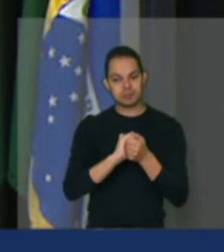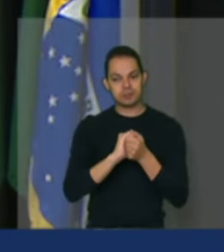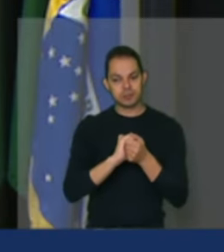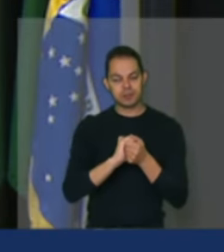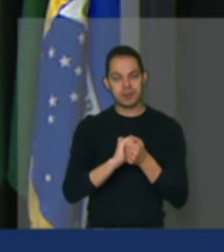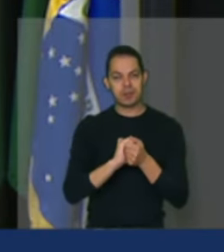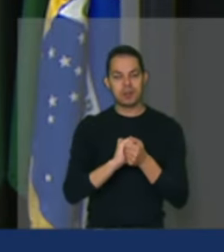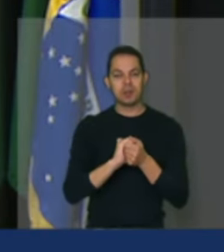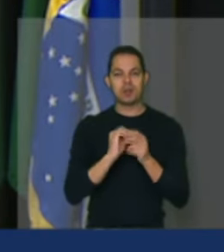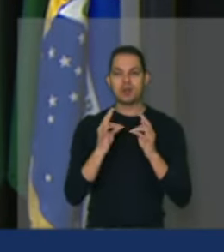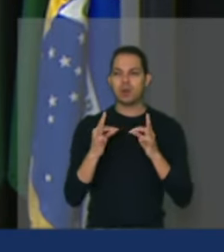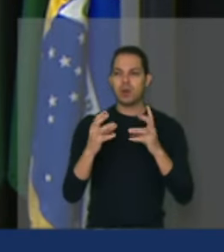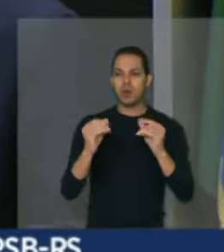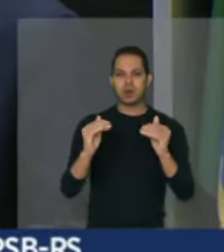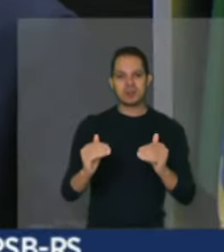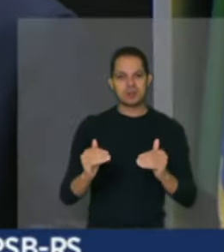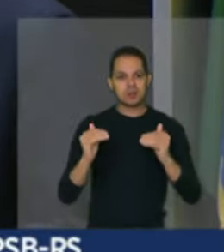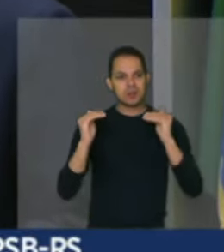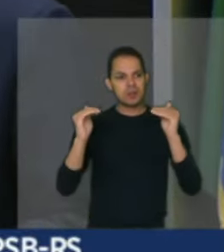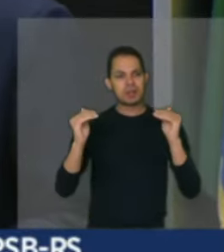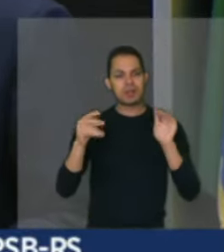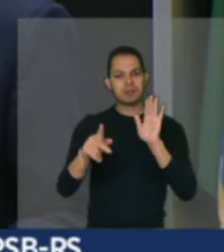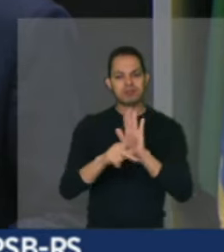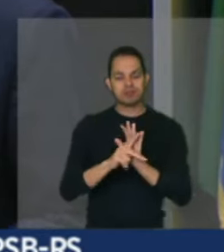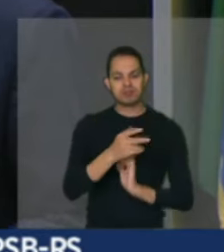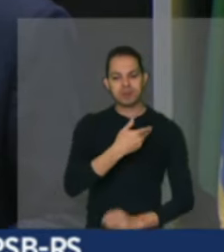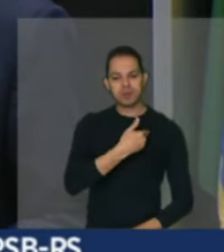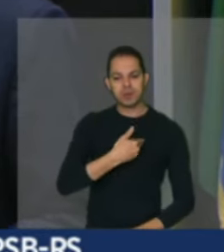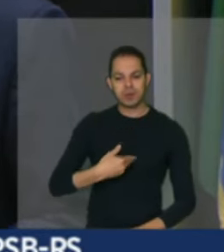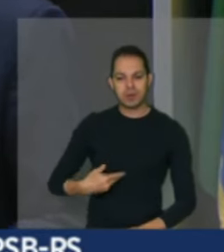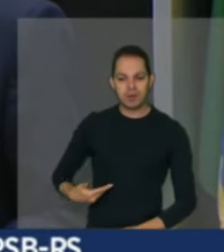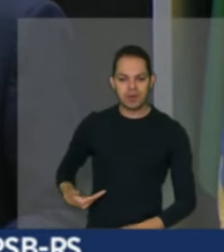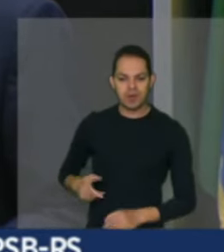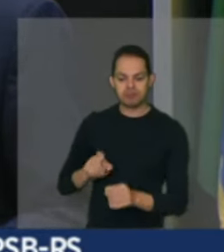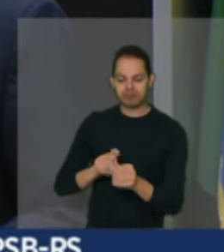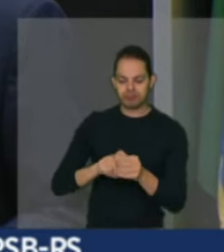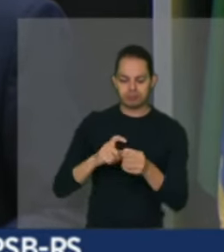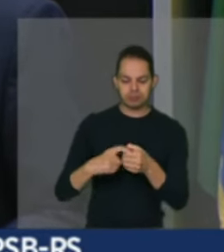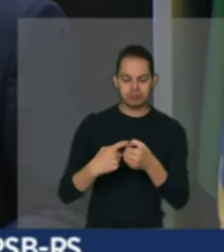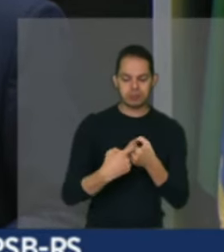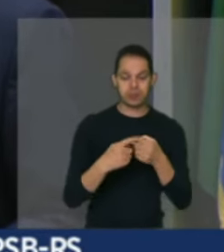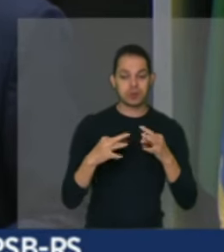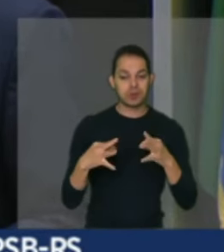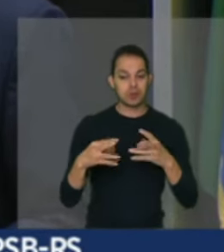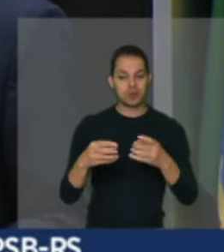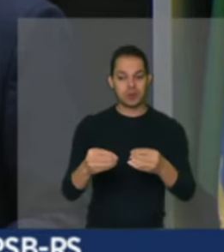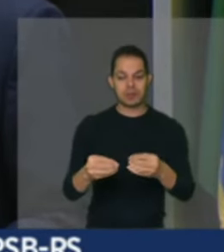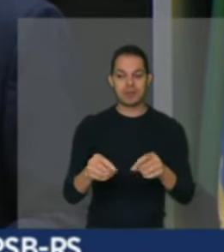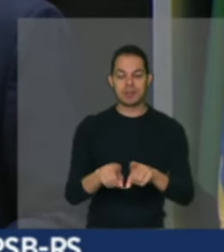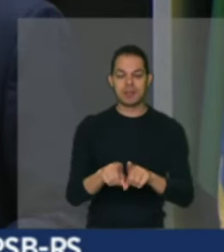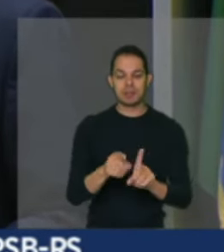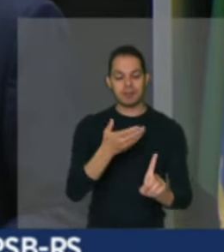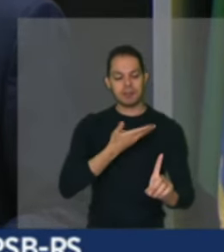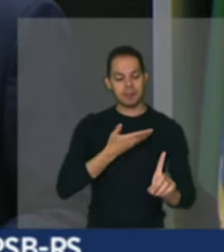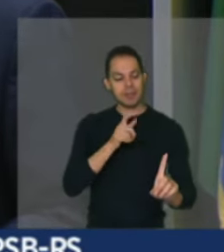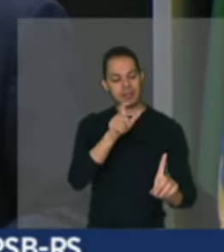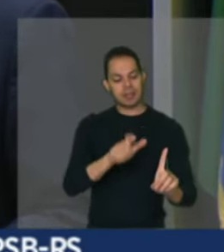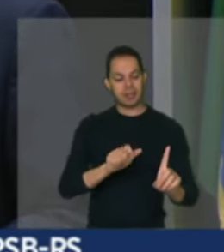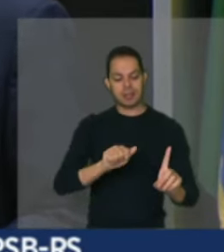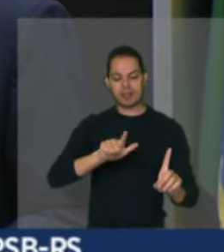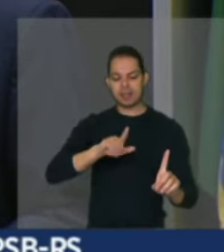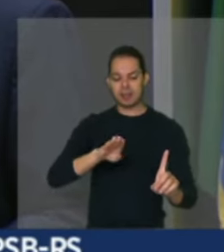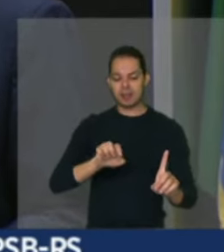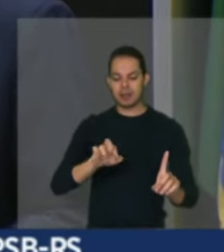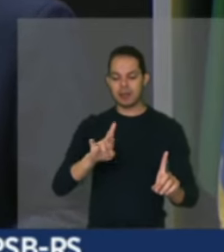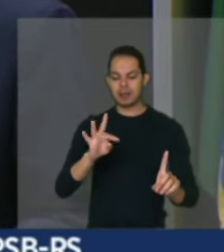todas as autoridades governamentais, das demais entidades, e em nome do companheiro Alberto Broc, que é